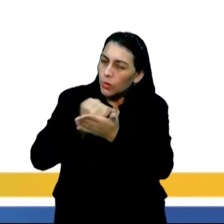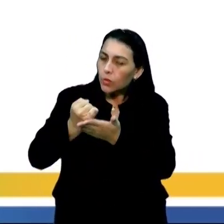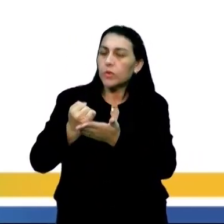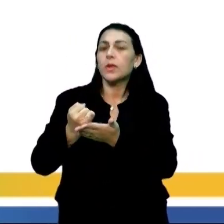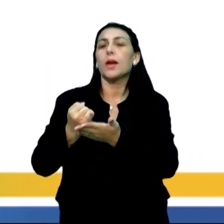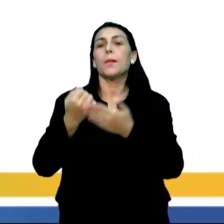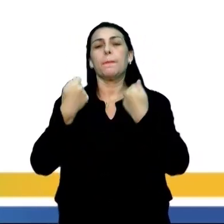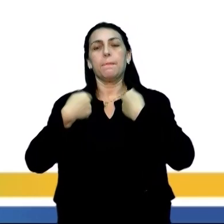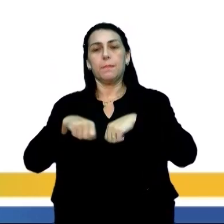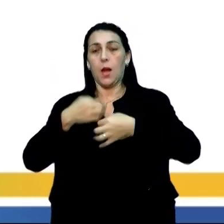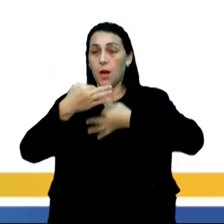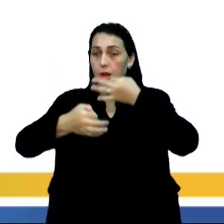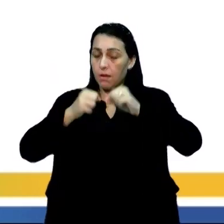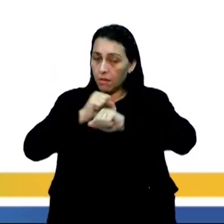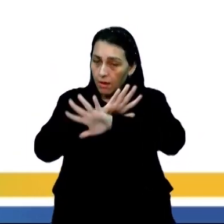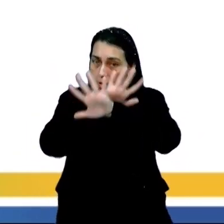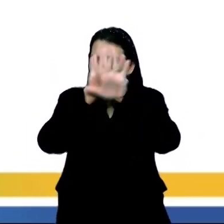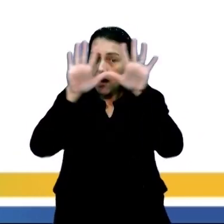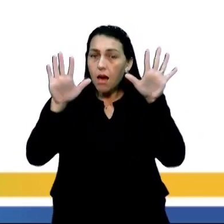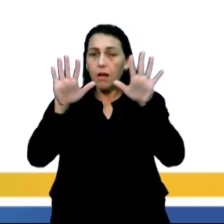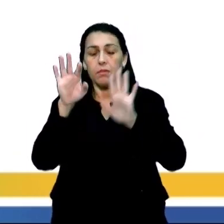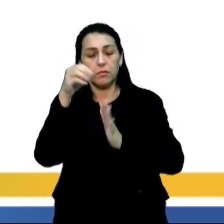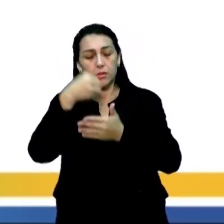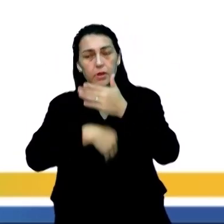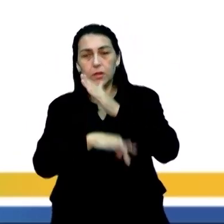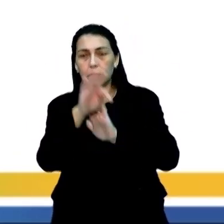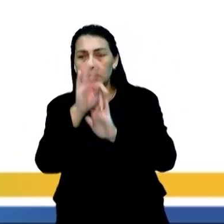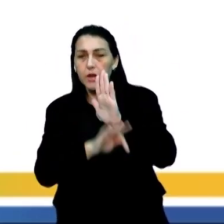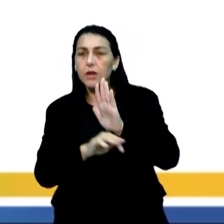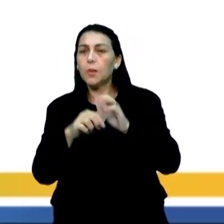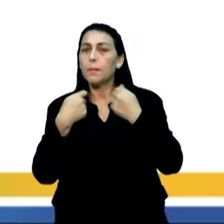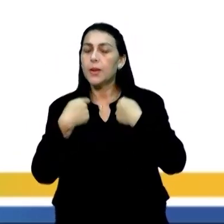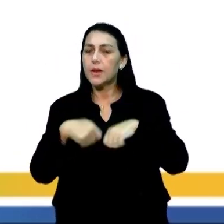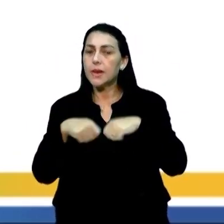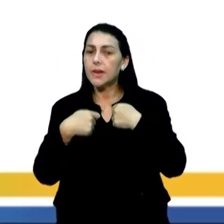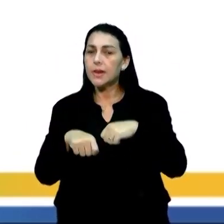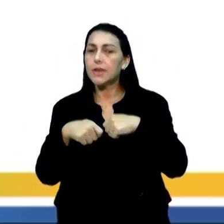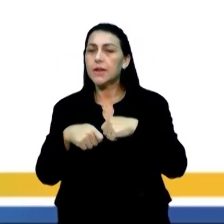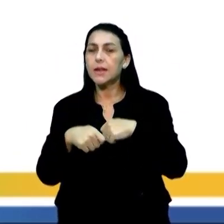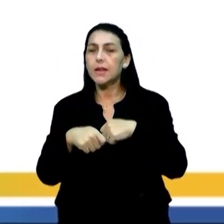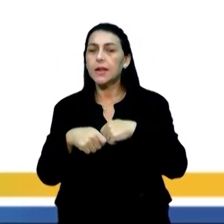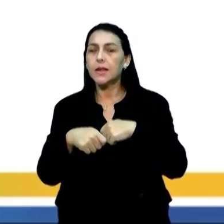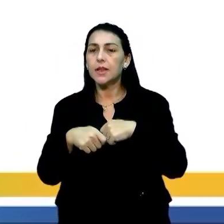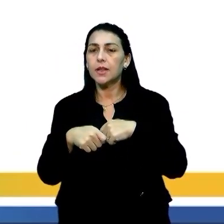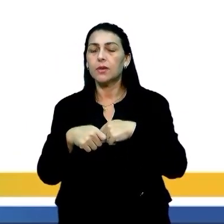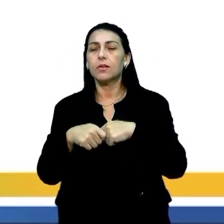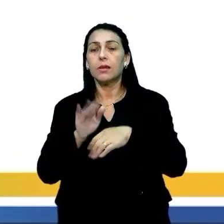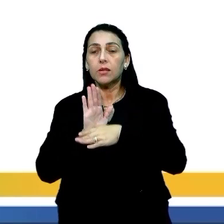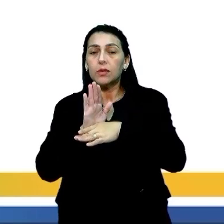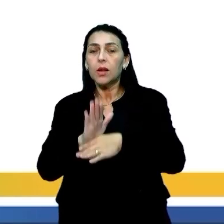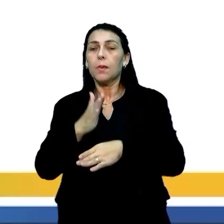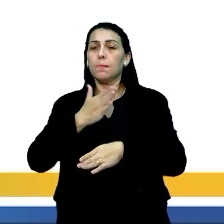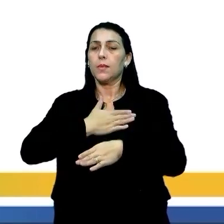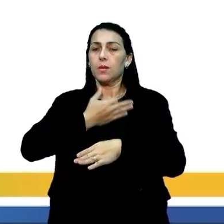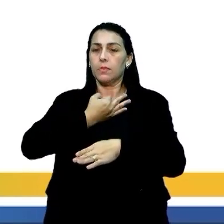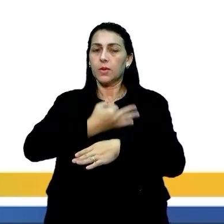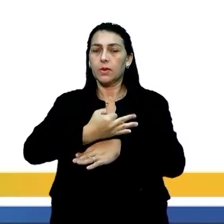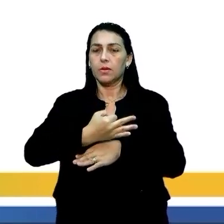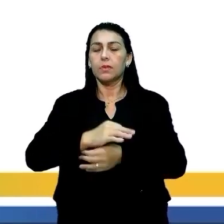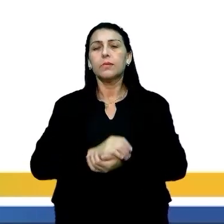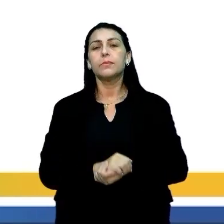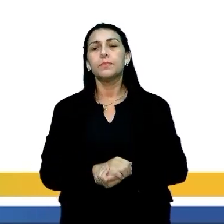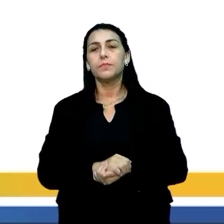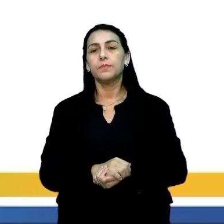precisam estar muito claros no decorrer do texto. E eu tenho que defender o meu ponto de vista. Vamos para a próxima.